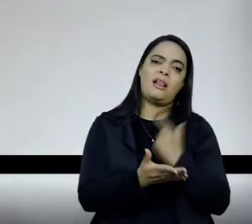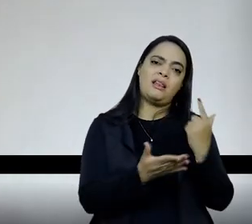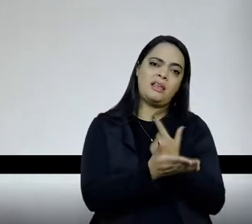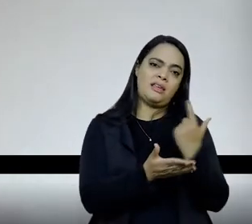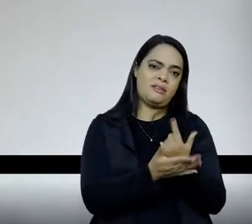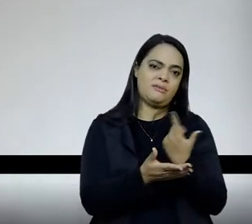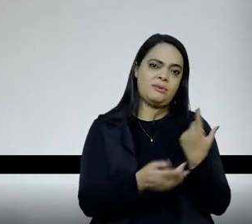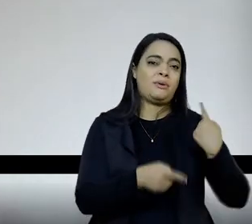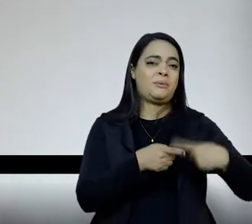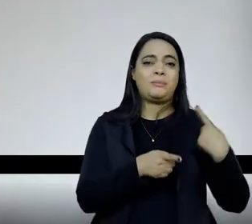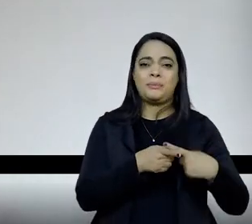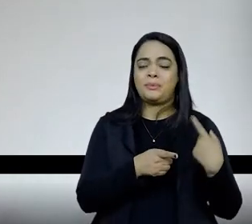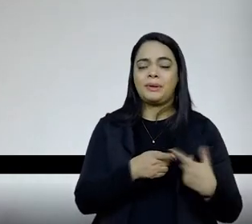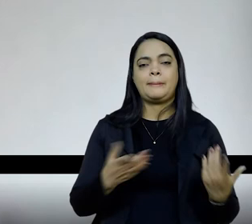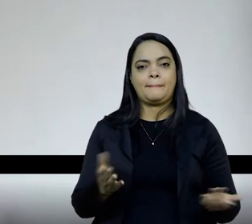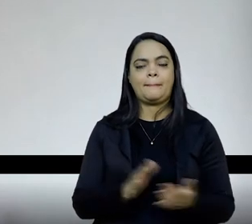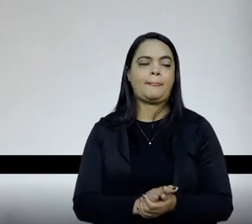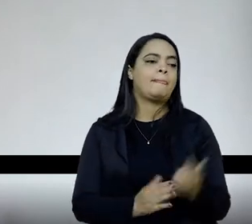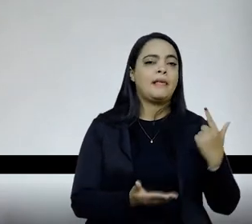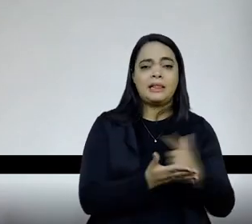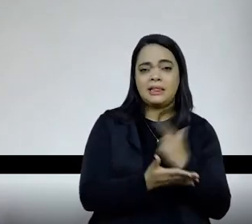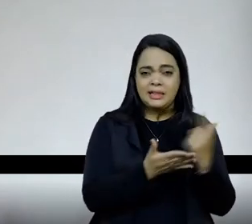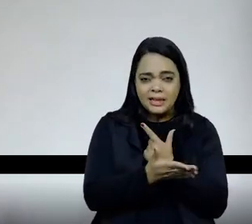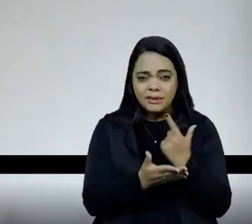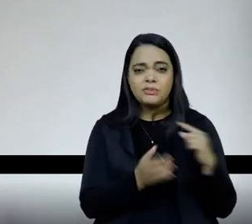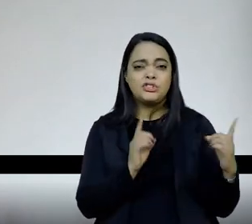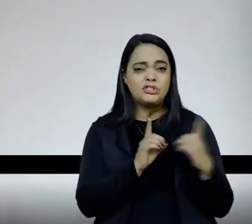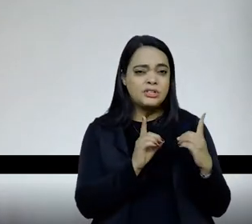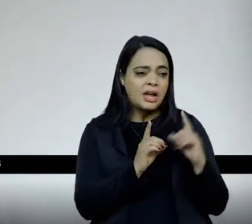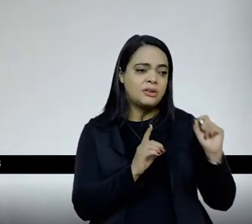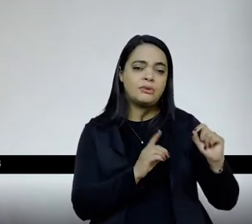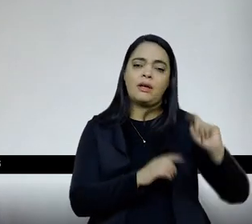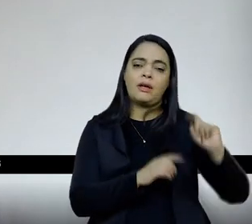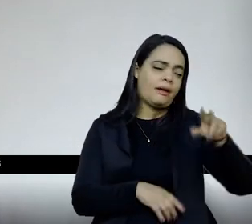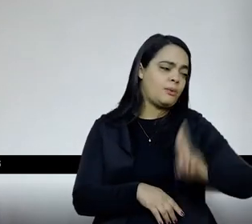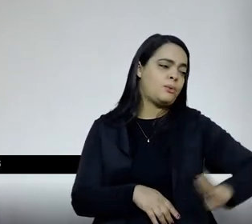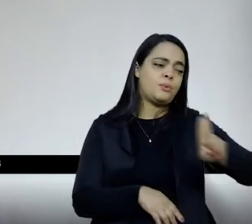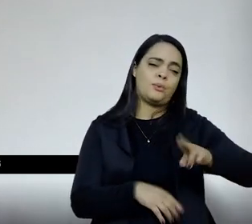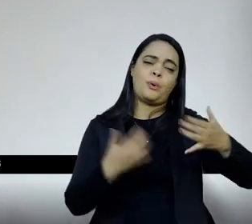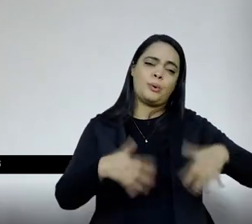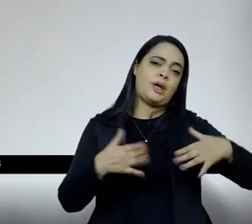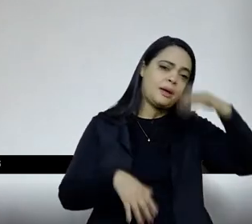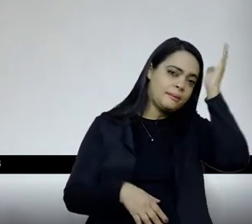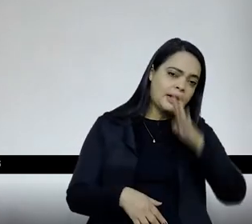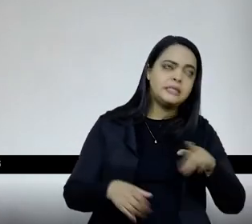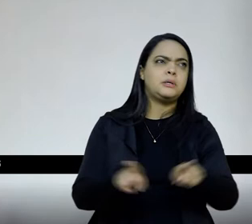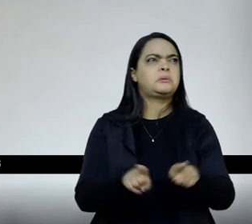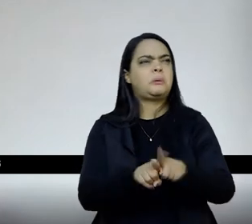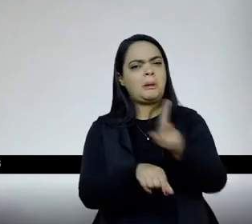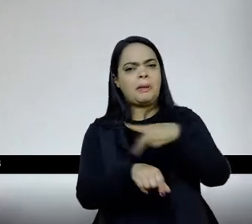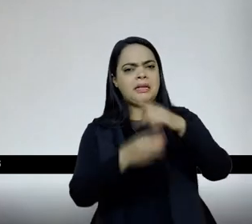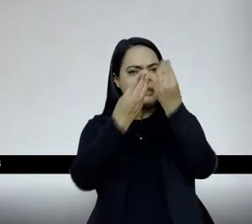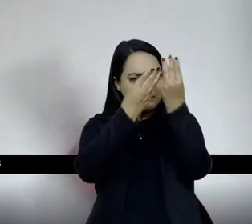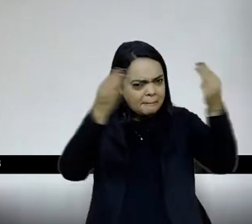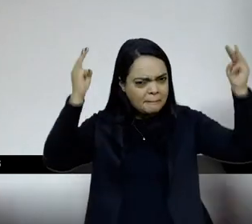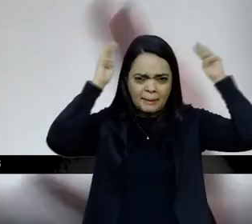de trabalho, né, livro didático é muito central no Brasil e em alguns países como o México, né, são os